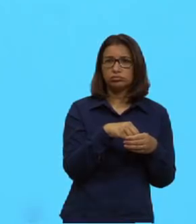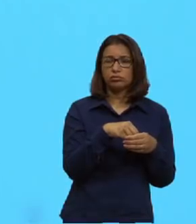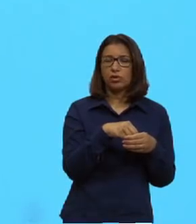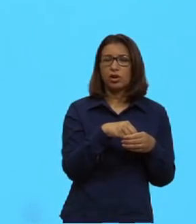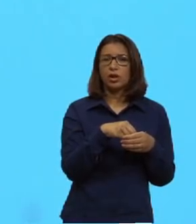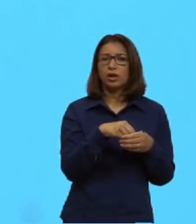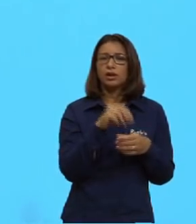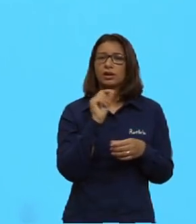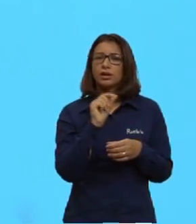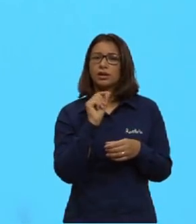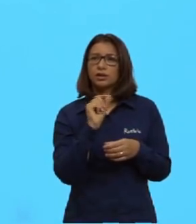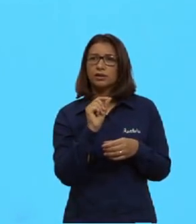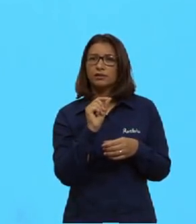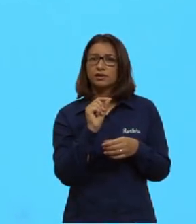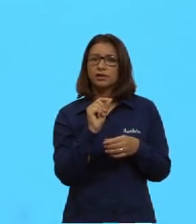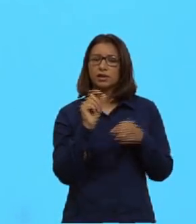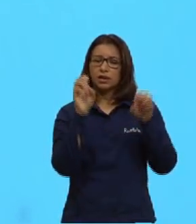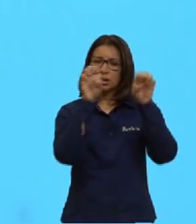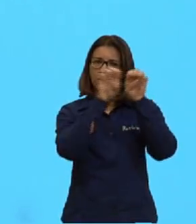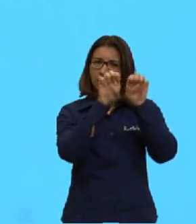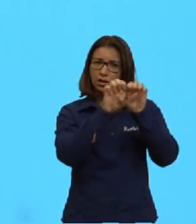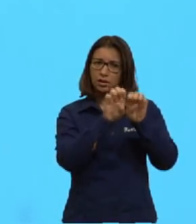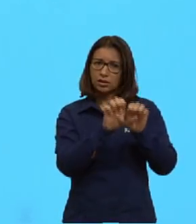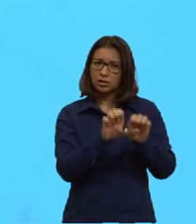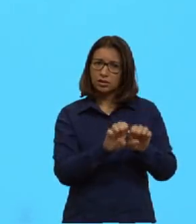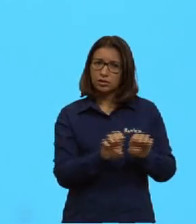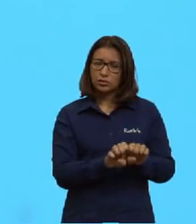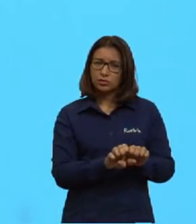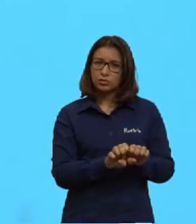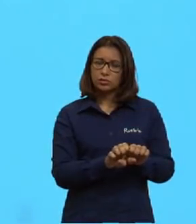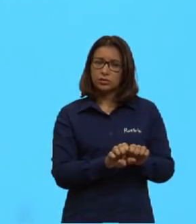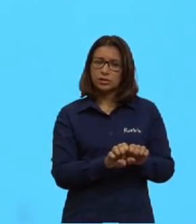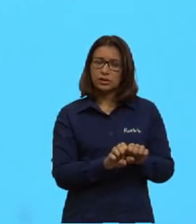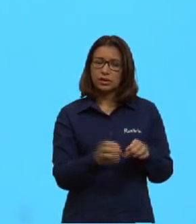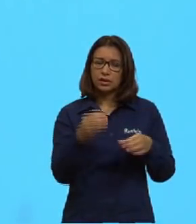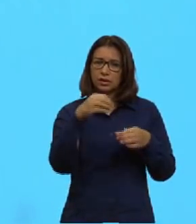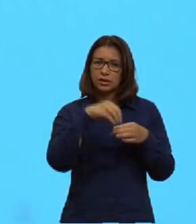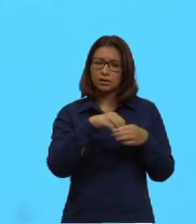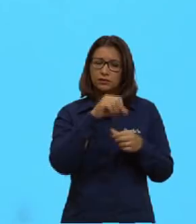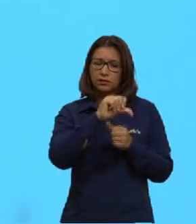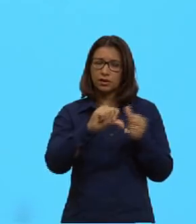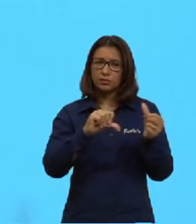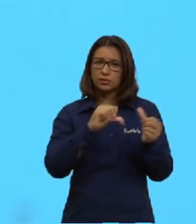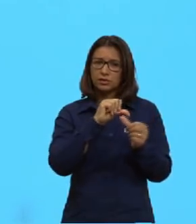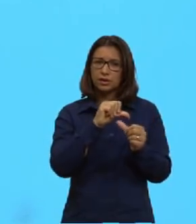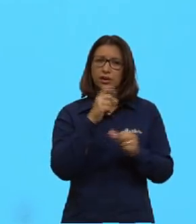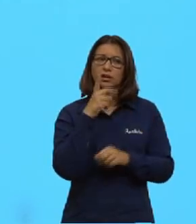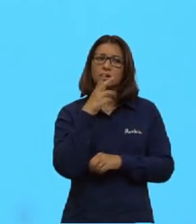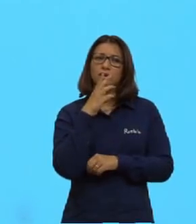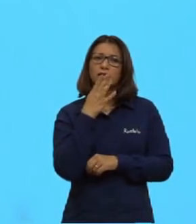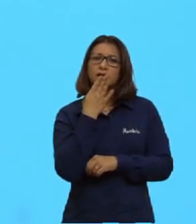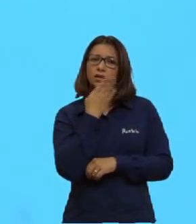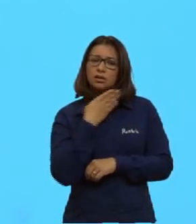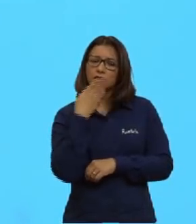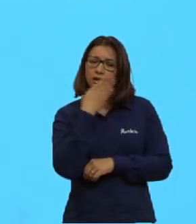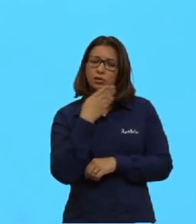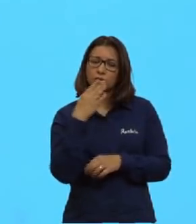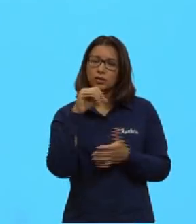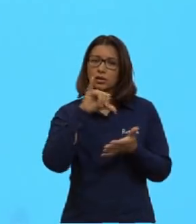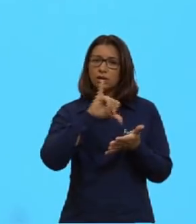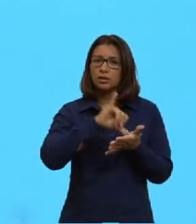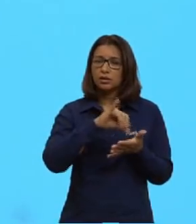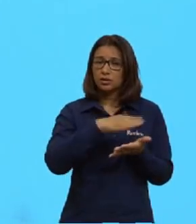ser aquela estruturazinha ali do nucleotídeo vai mudar esse açúcar ali do meio. e o